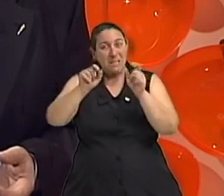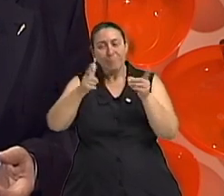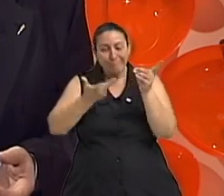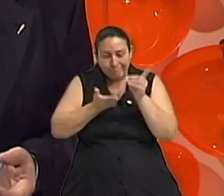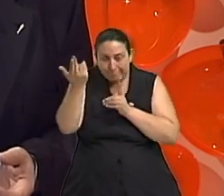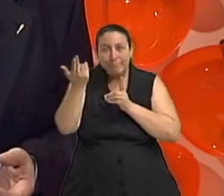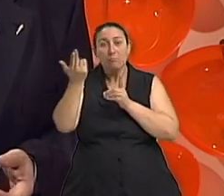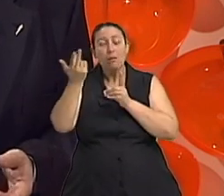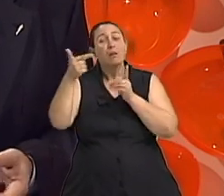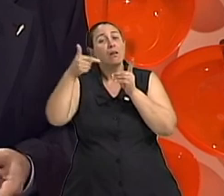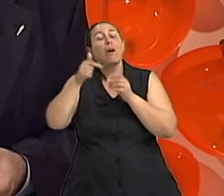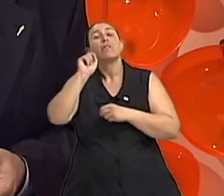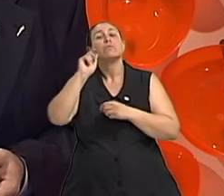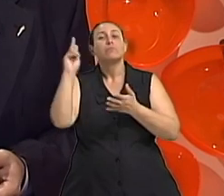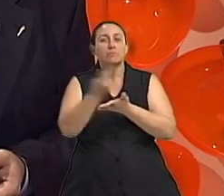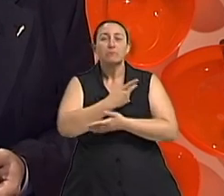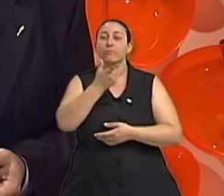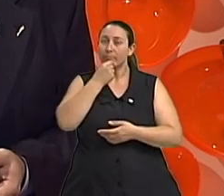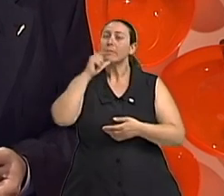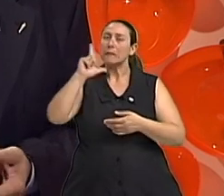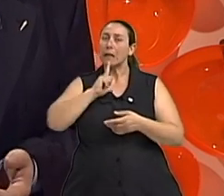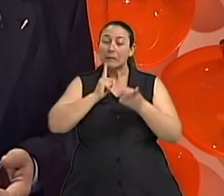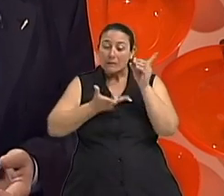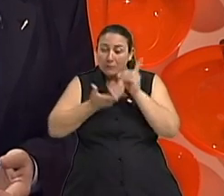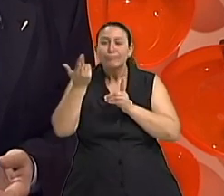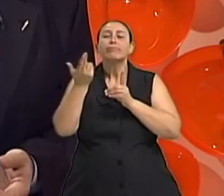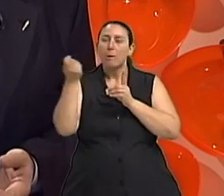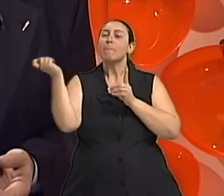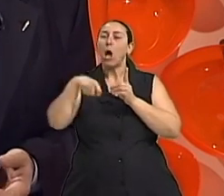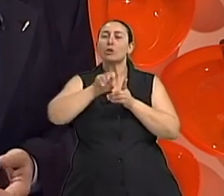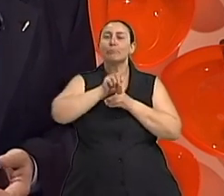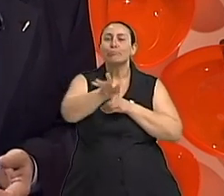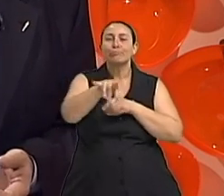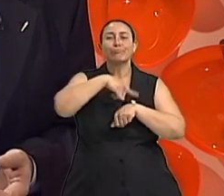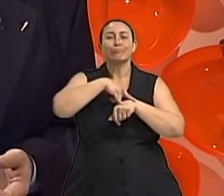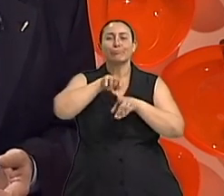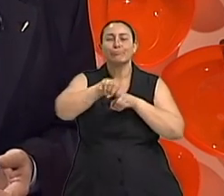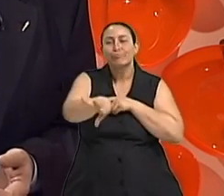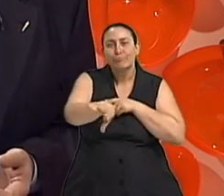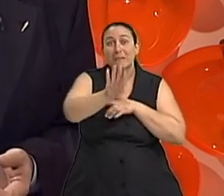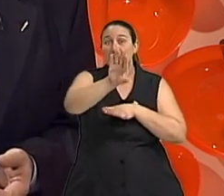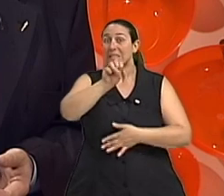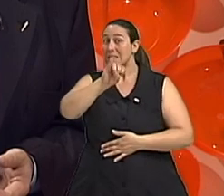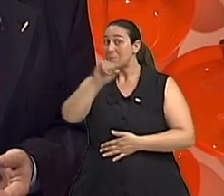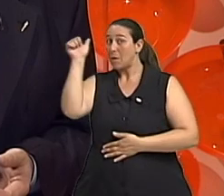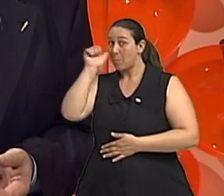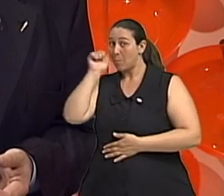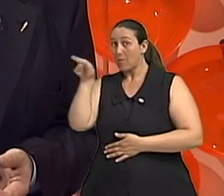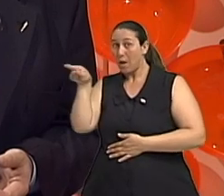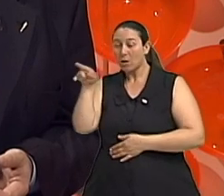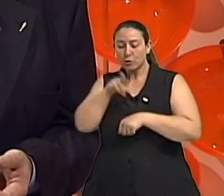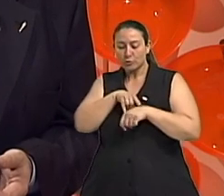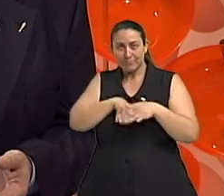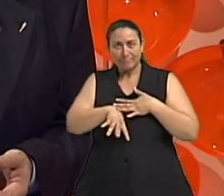da cirurgia eles ficam com incontinência urinária também e se para a mulher é desastroso perder